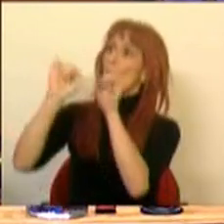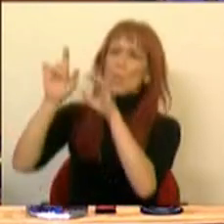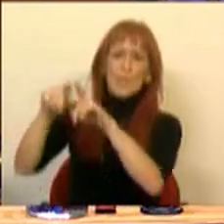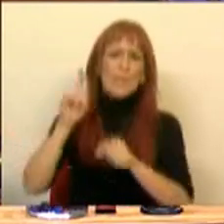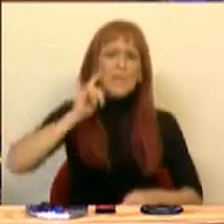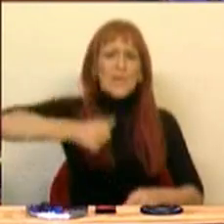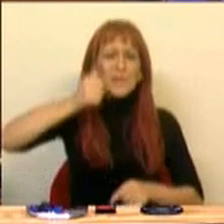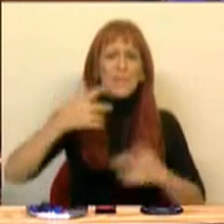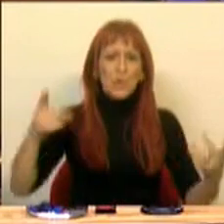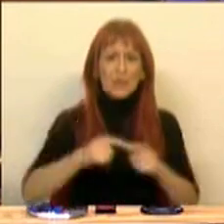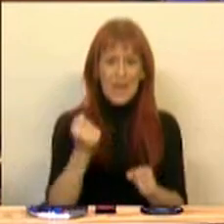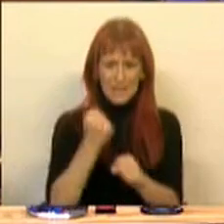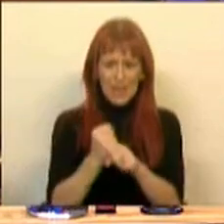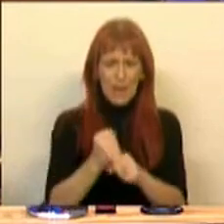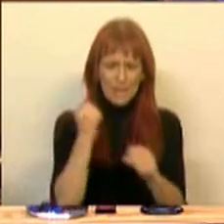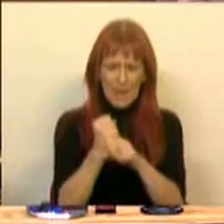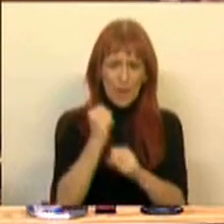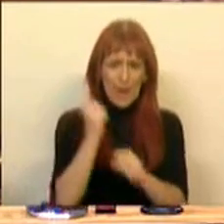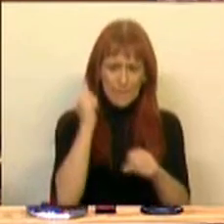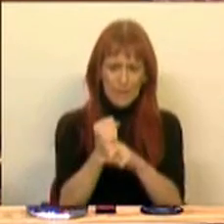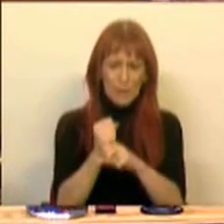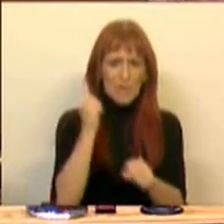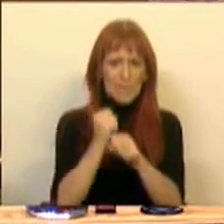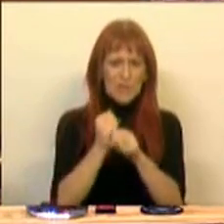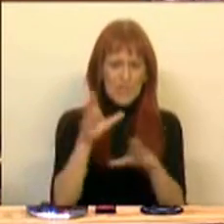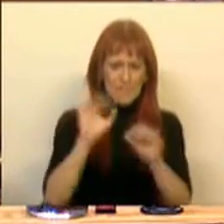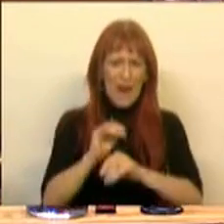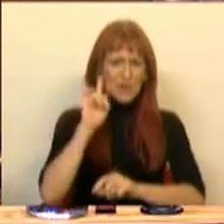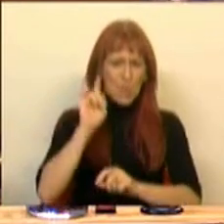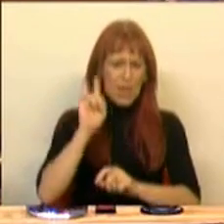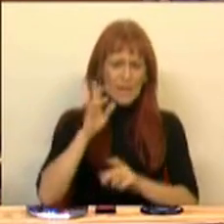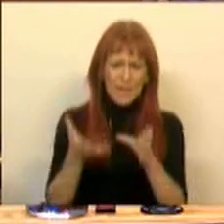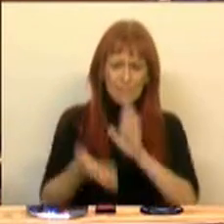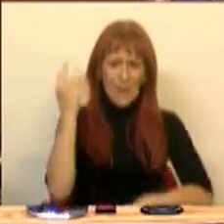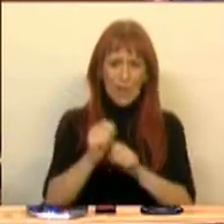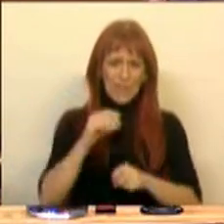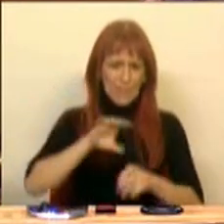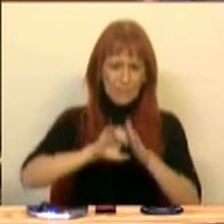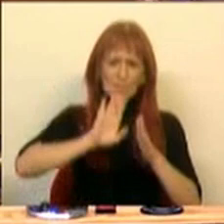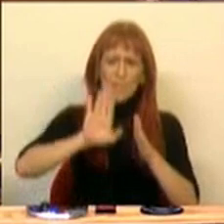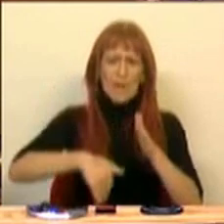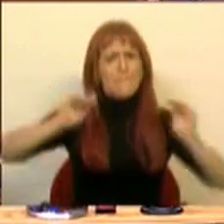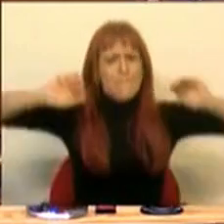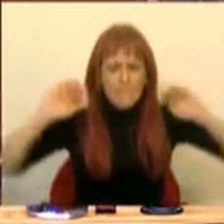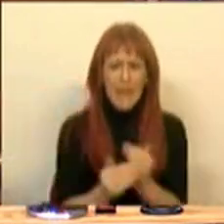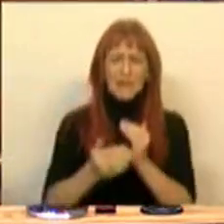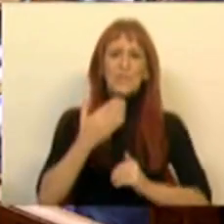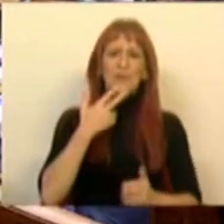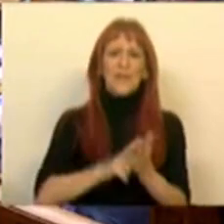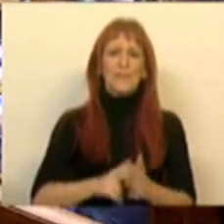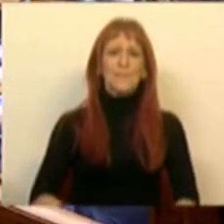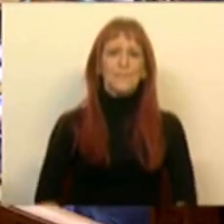e sobretudo com emprego, emprego, emprego e emprego cada vez de mais qualidade e cada vez menos precário. Esta é a verdade, senhores.